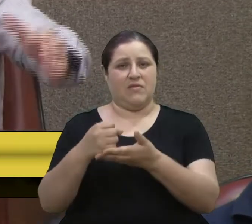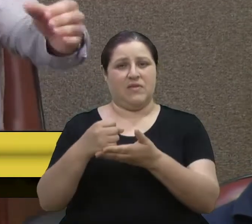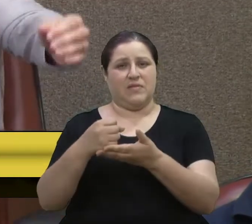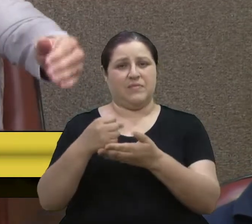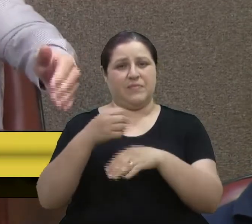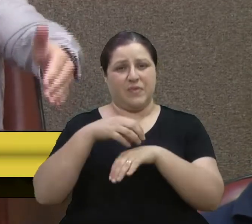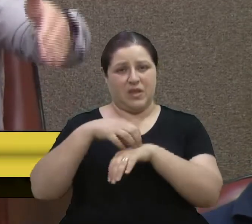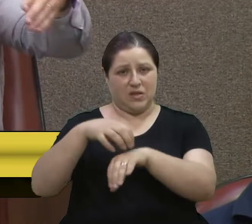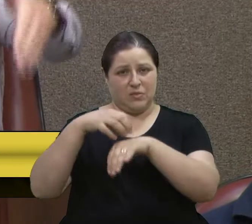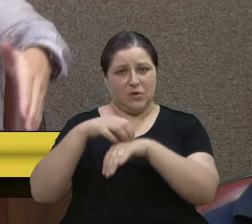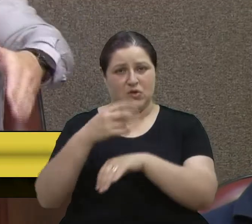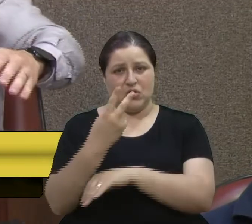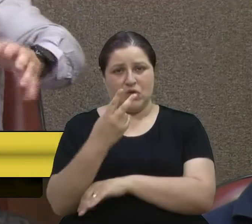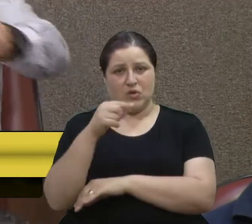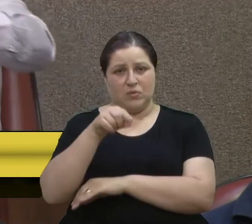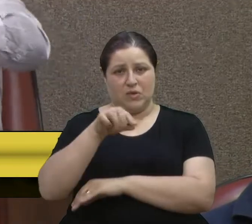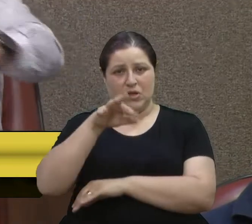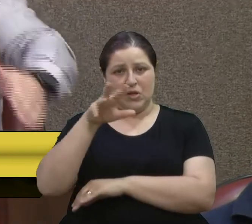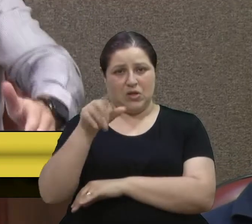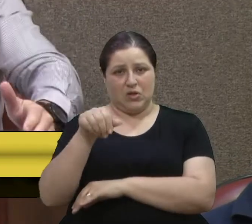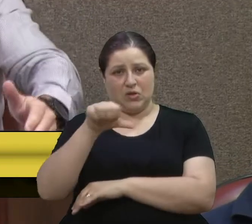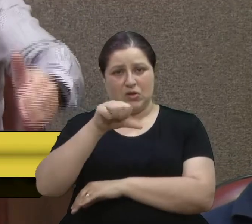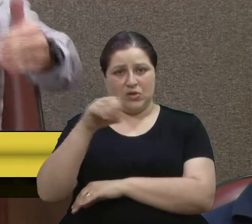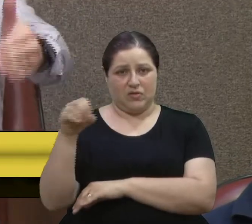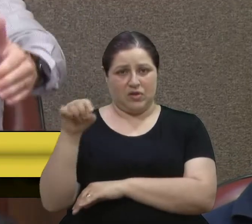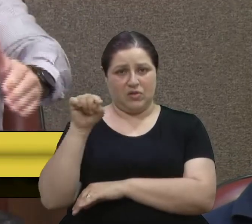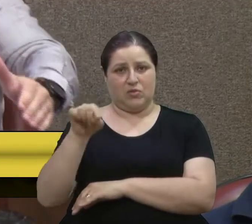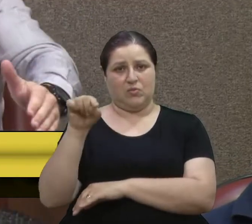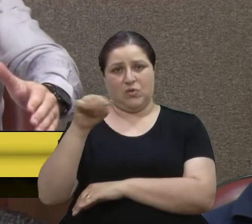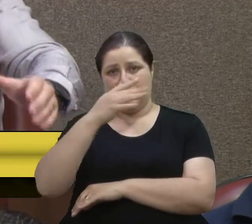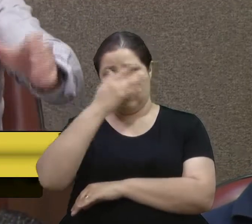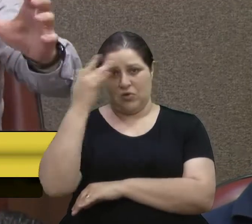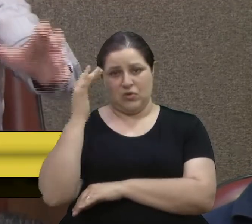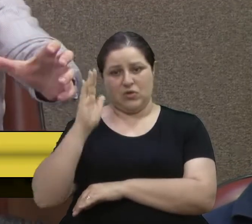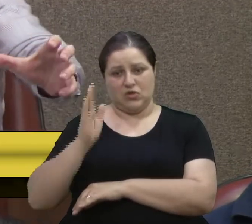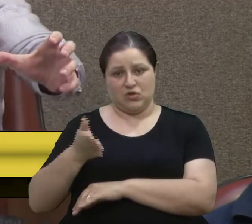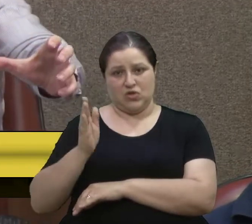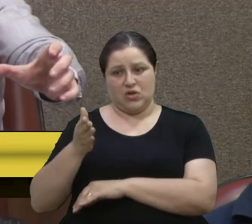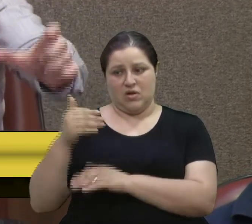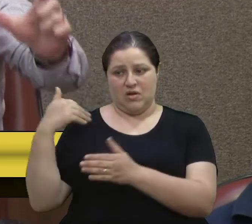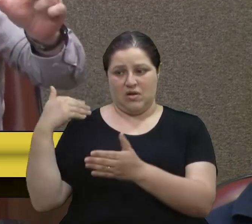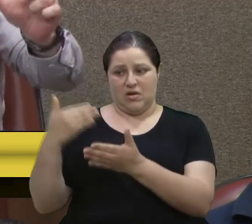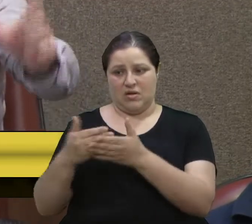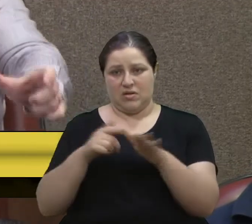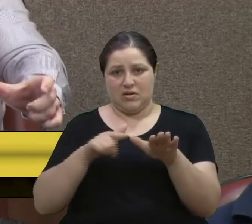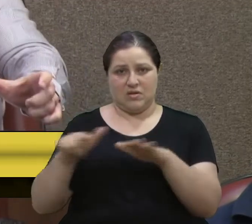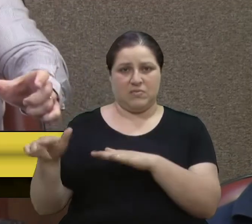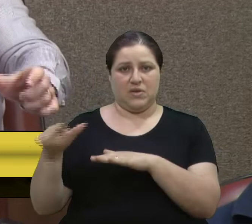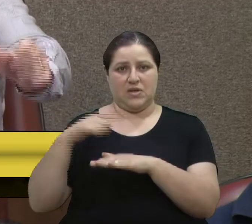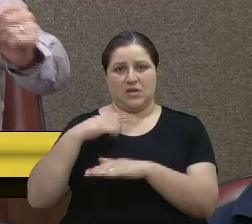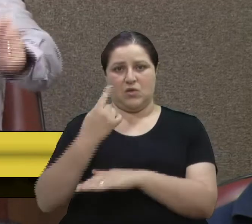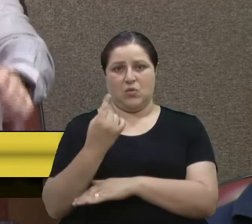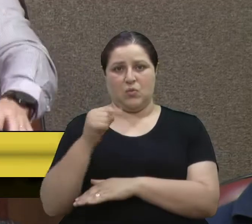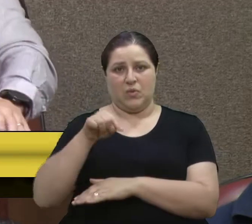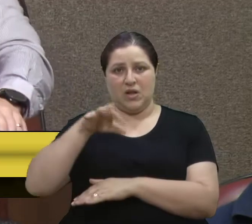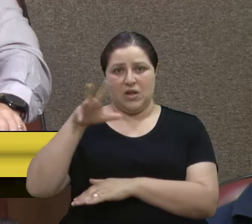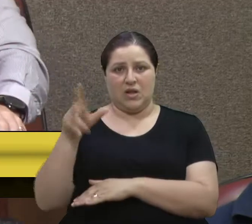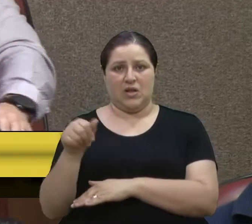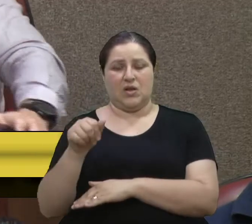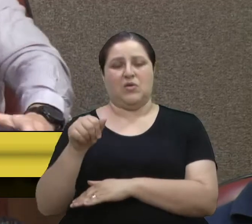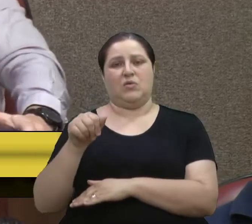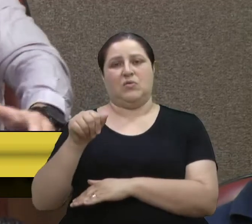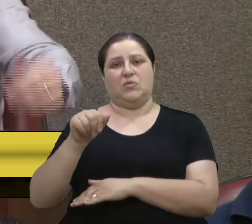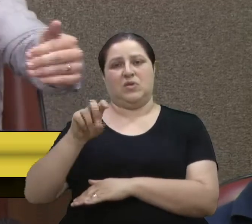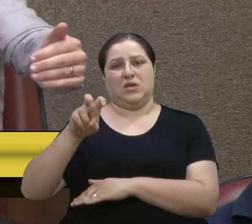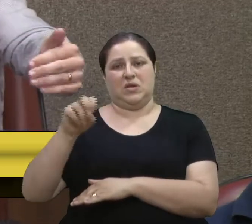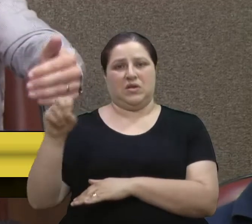E bateu, exatamente nessa semana, 1,5 milhão. Essa diferença a causa e o valor do diesel